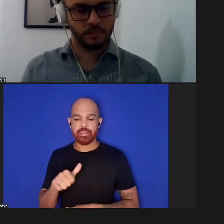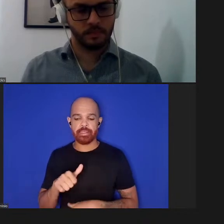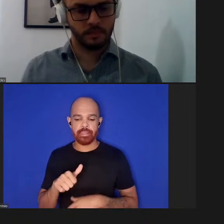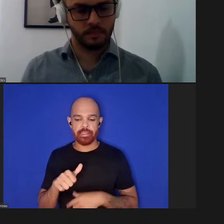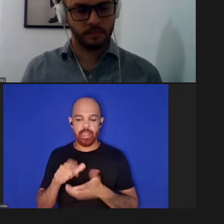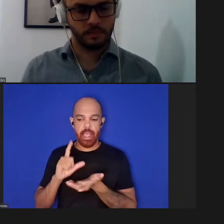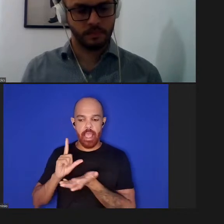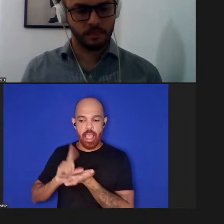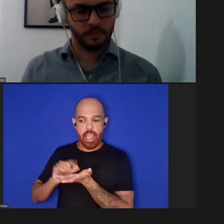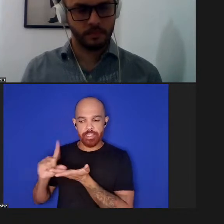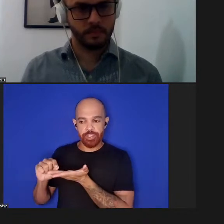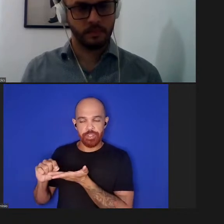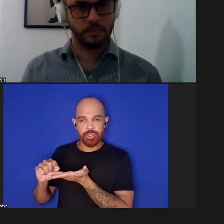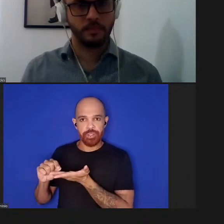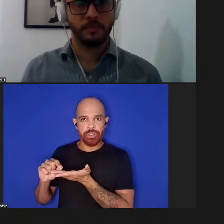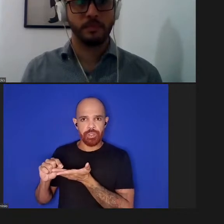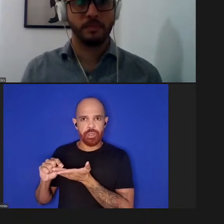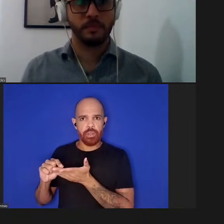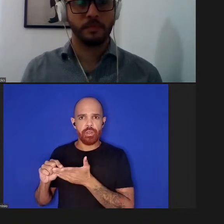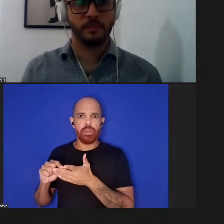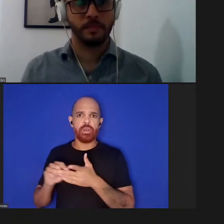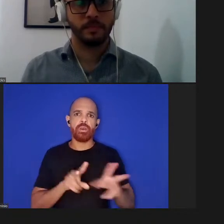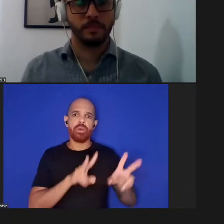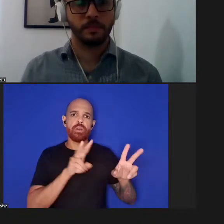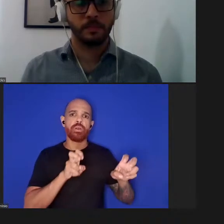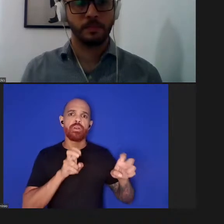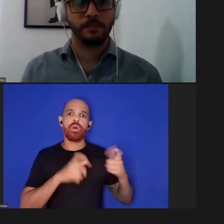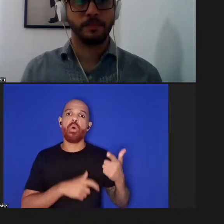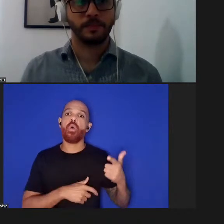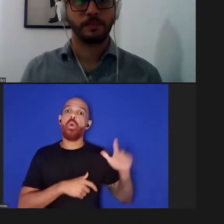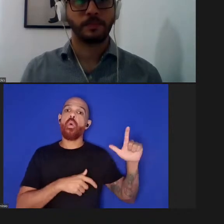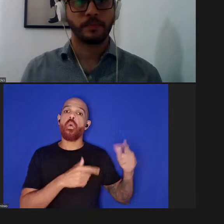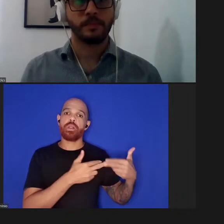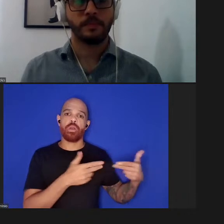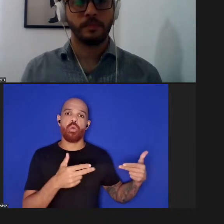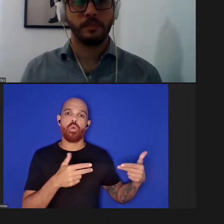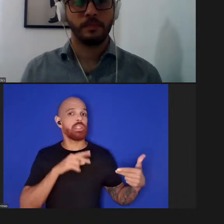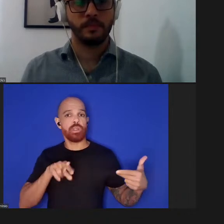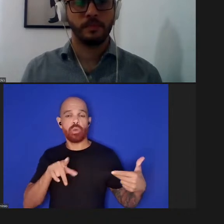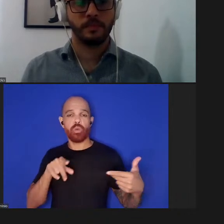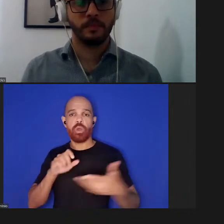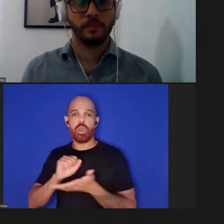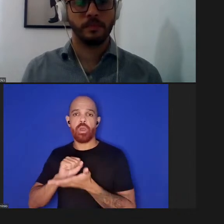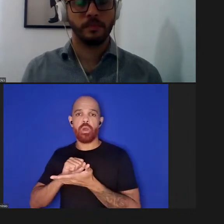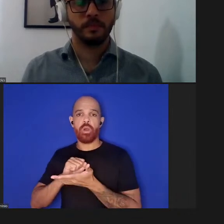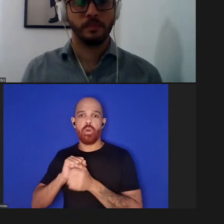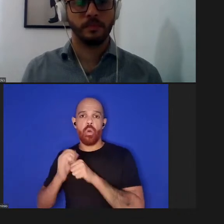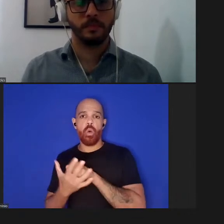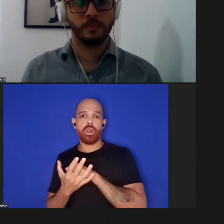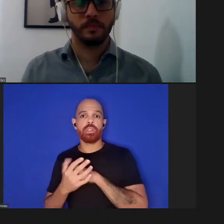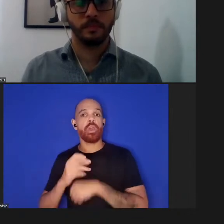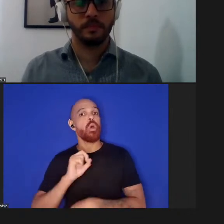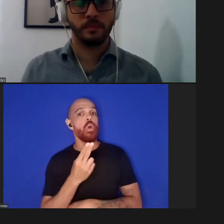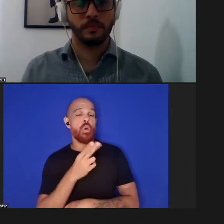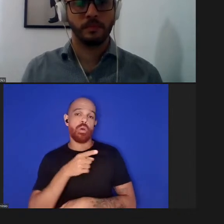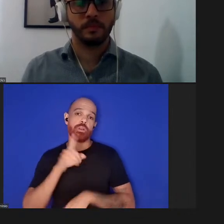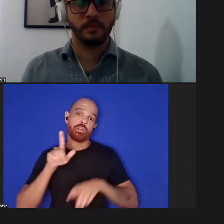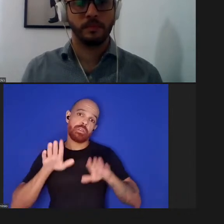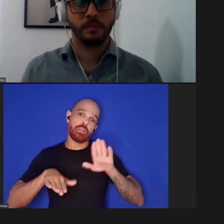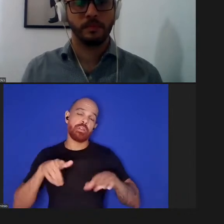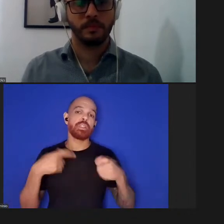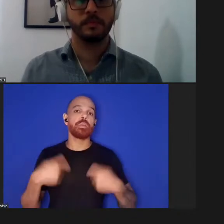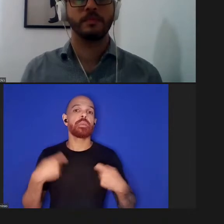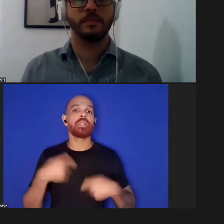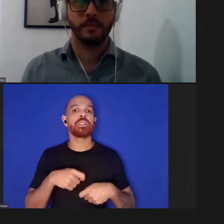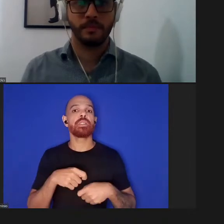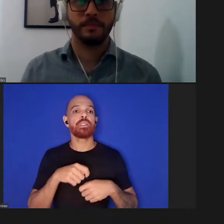que estejam falando sobre outra coisa que não seja o coronavírus ou talvez você tenha que analisar o vírus